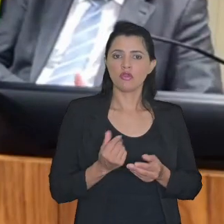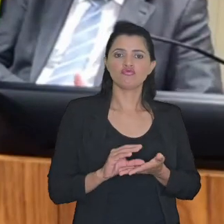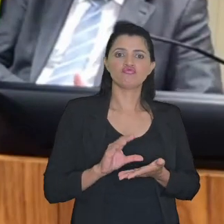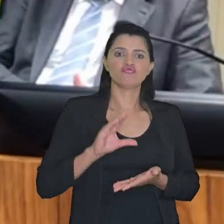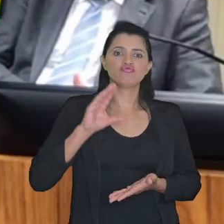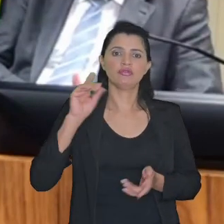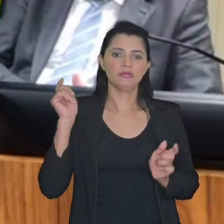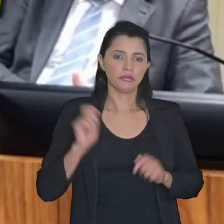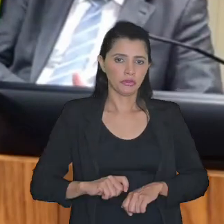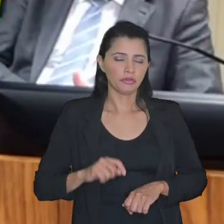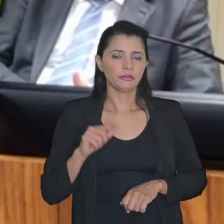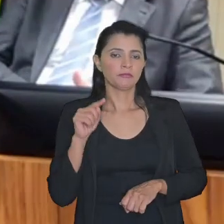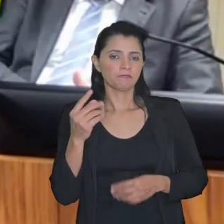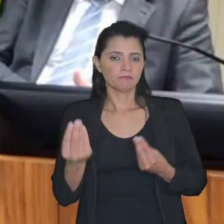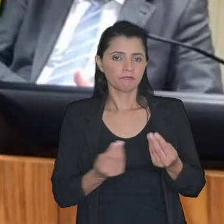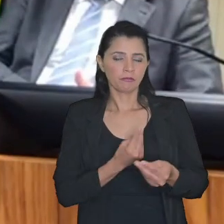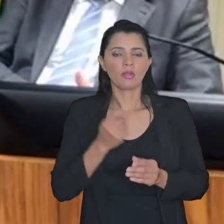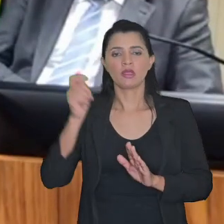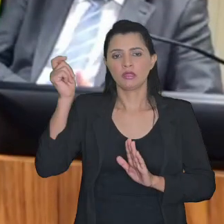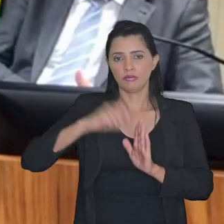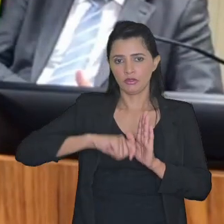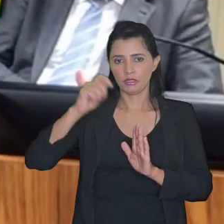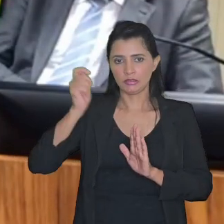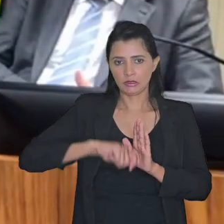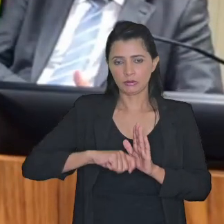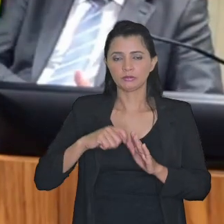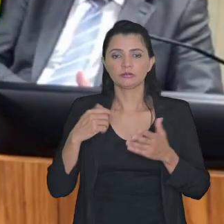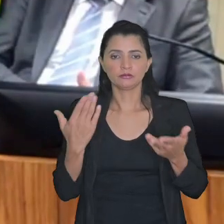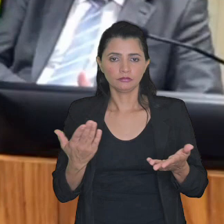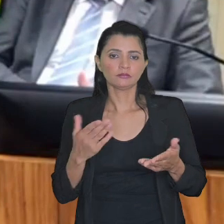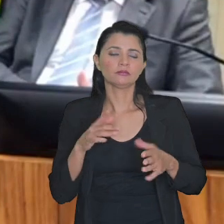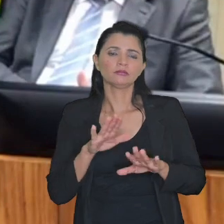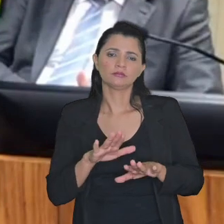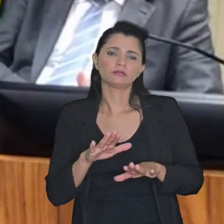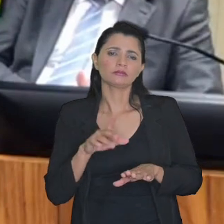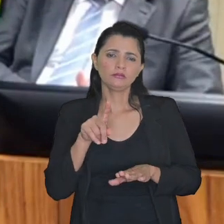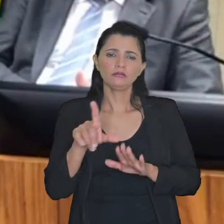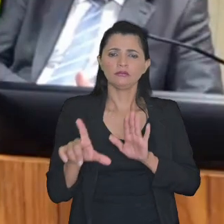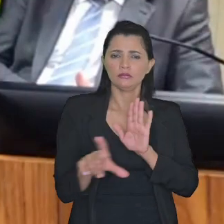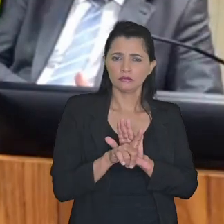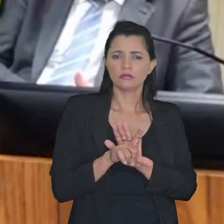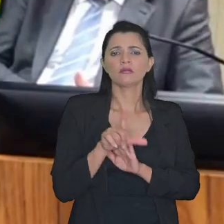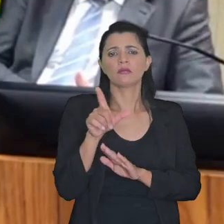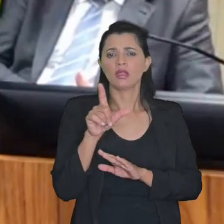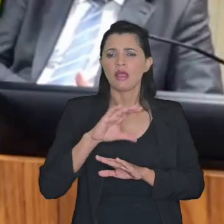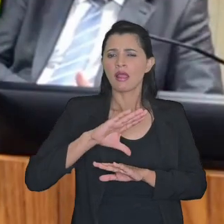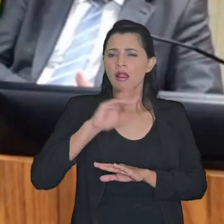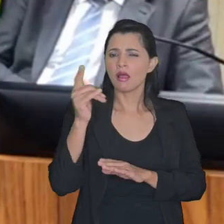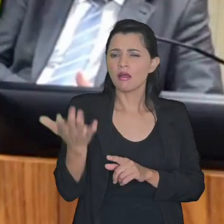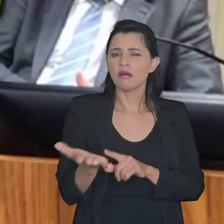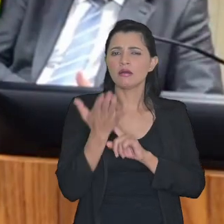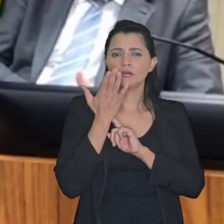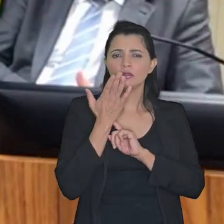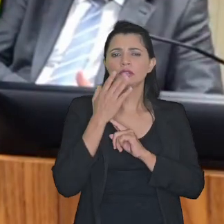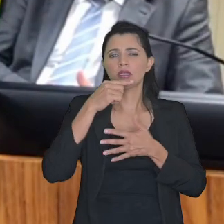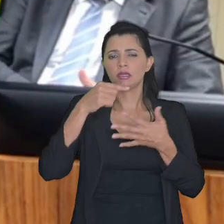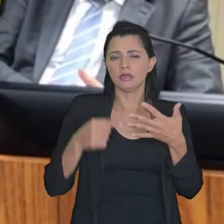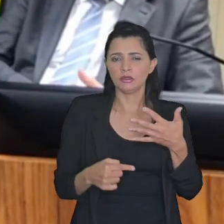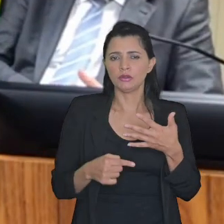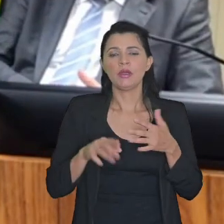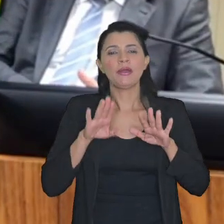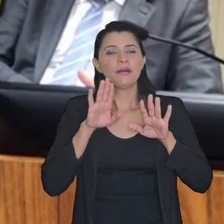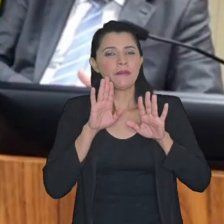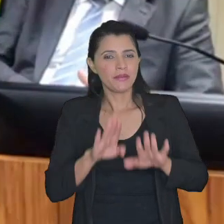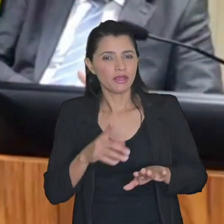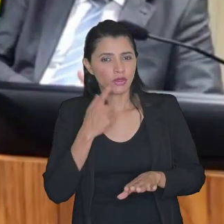subsumível à tributação evidentemente que a legislação ela vem clarificando essas coisas